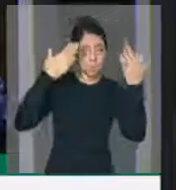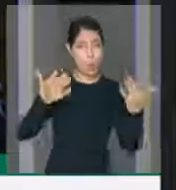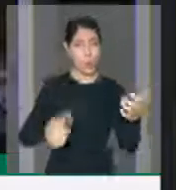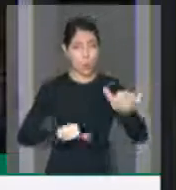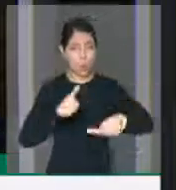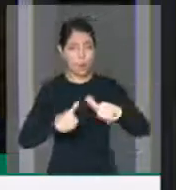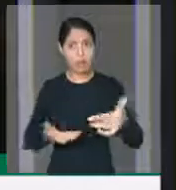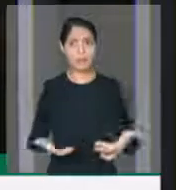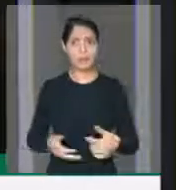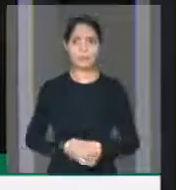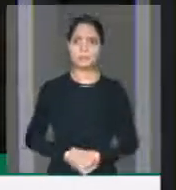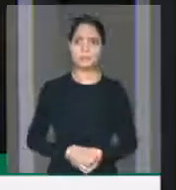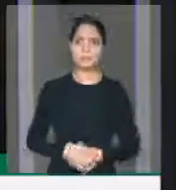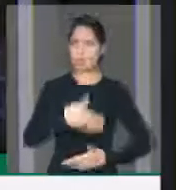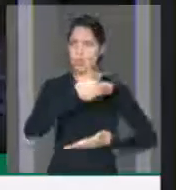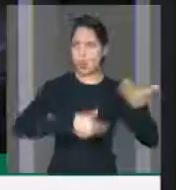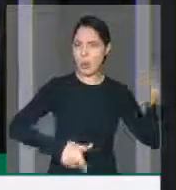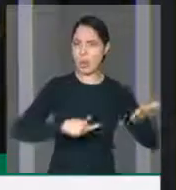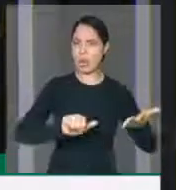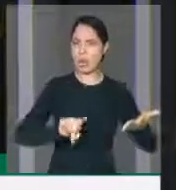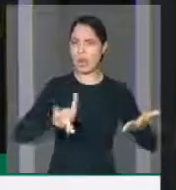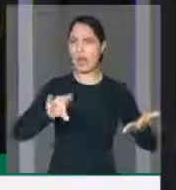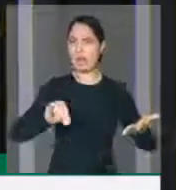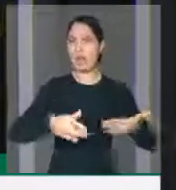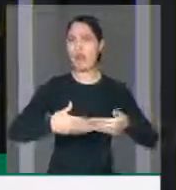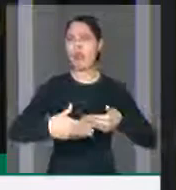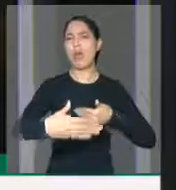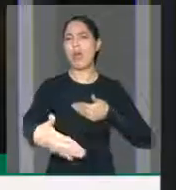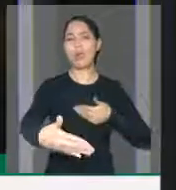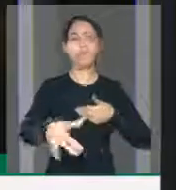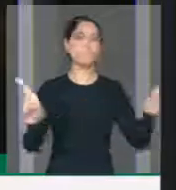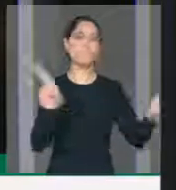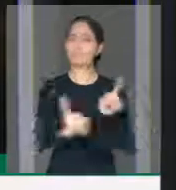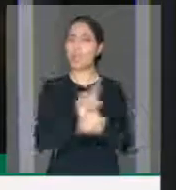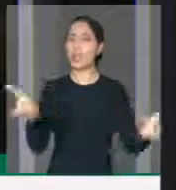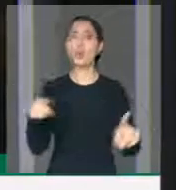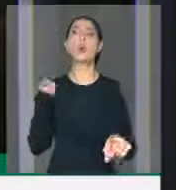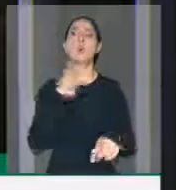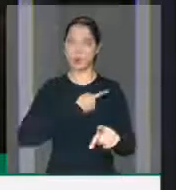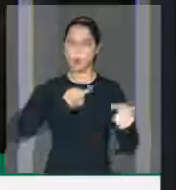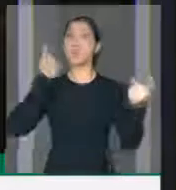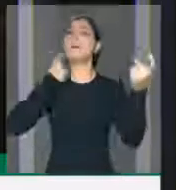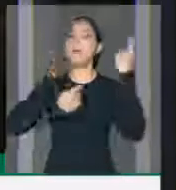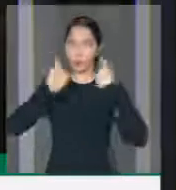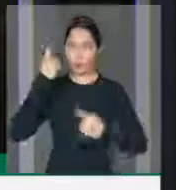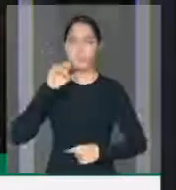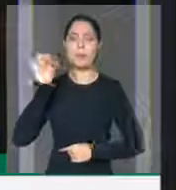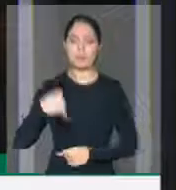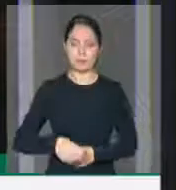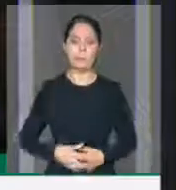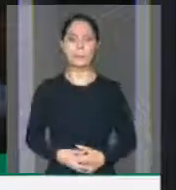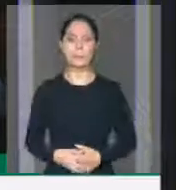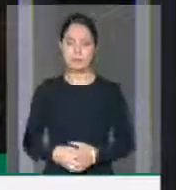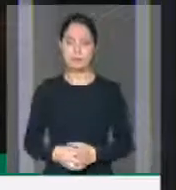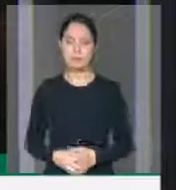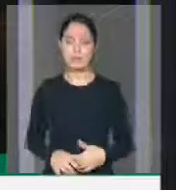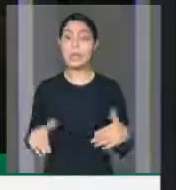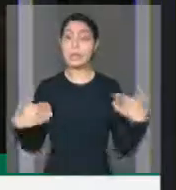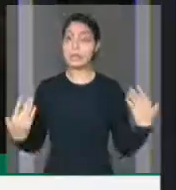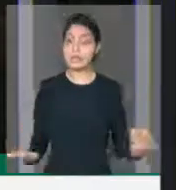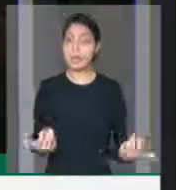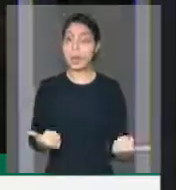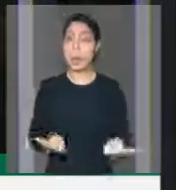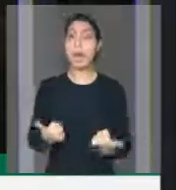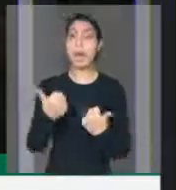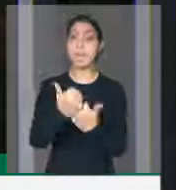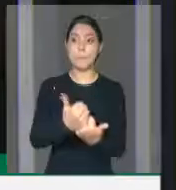Os laudos não são vitalícios, portanto, essa é a nossa preocupação. Eu reitero o apoio ao